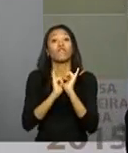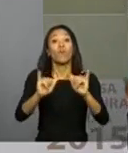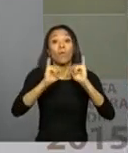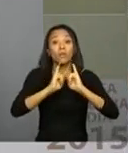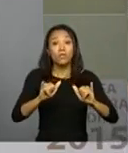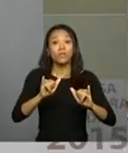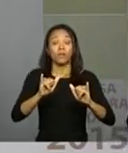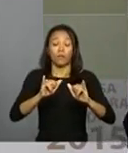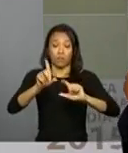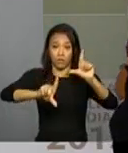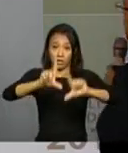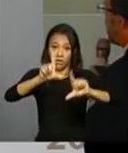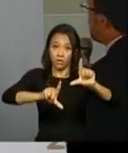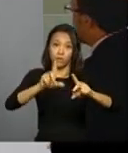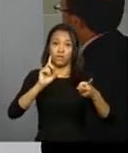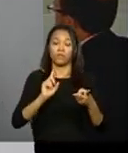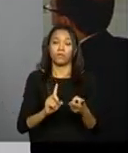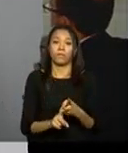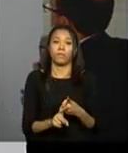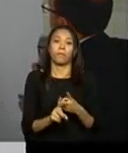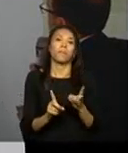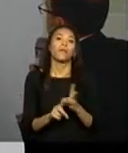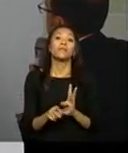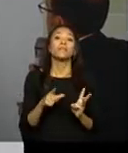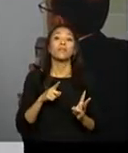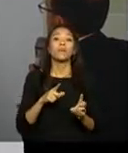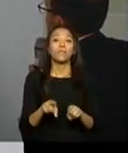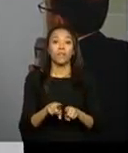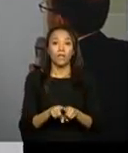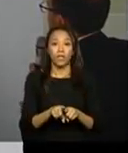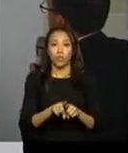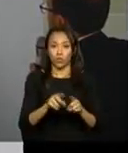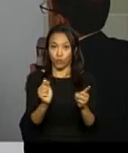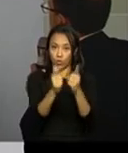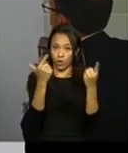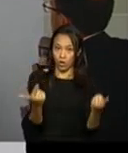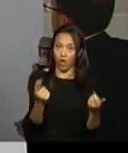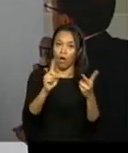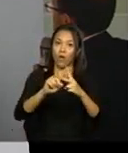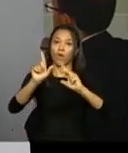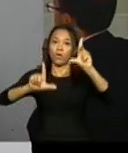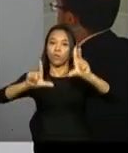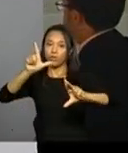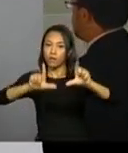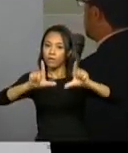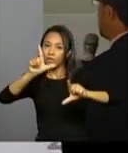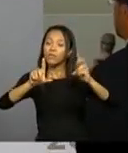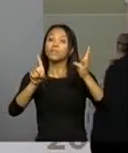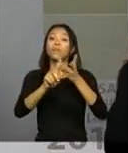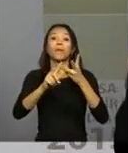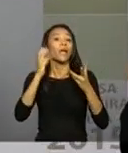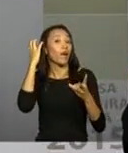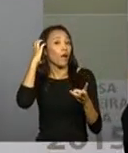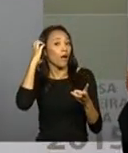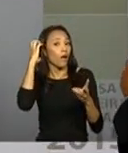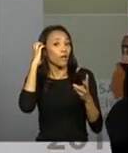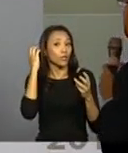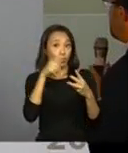todos os indicadores, mas você tem um indicador jornal e TV e rádio acima dos demais.